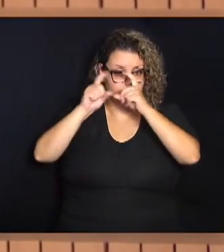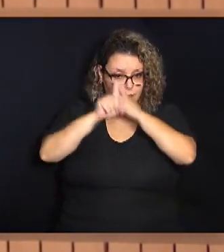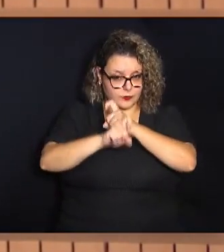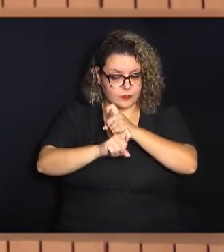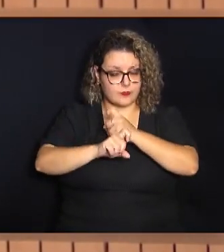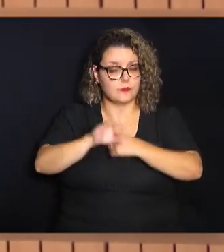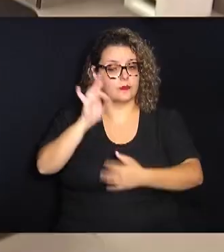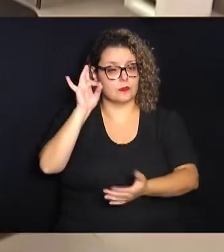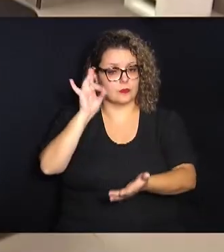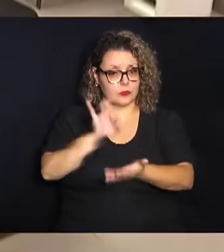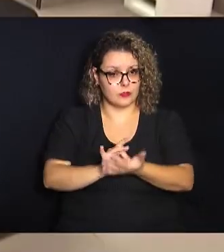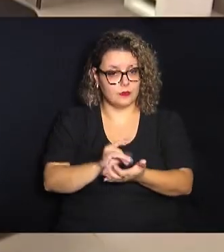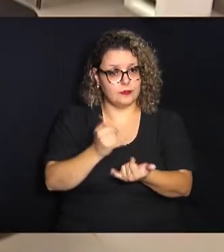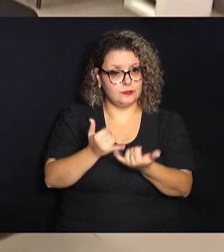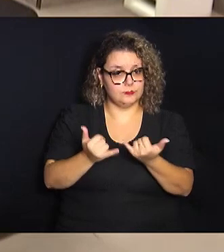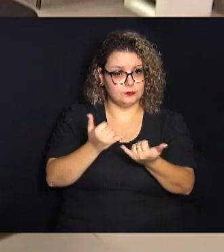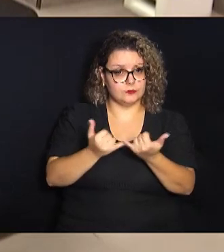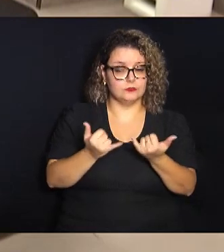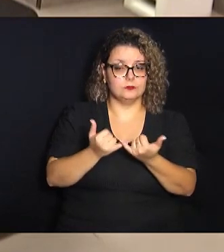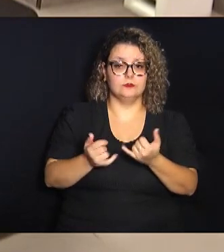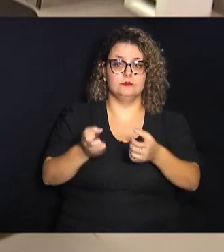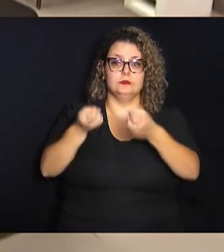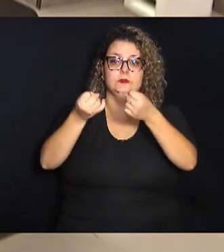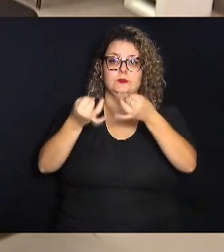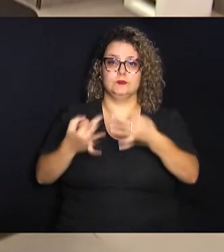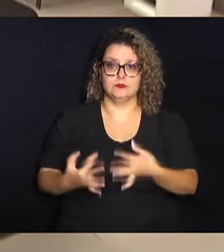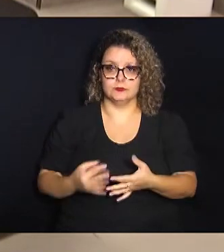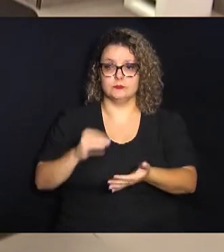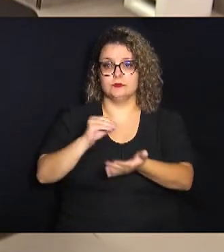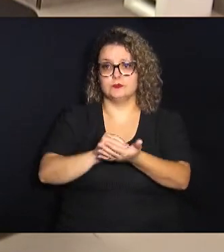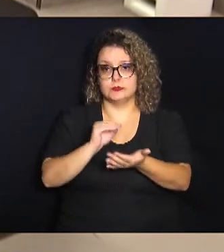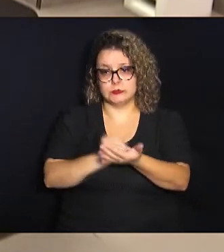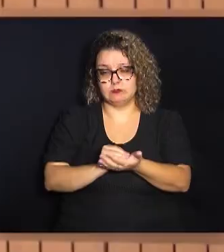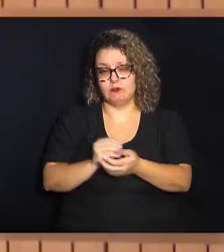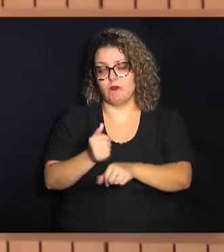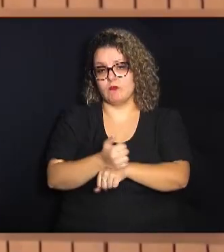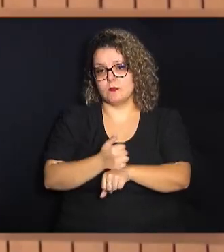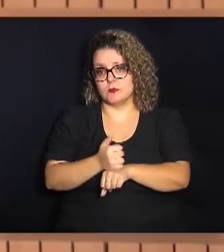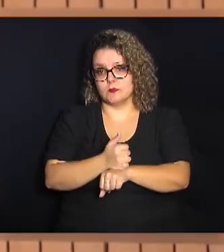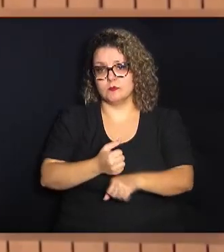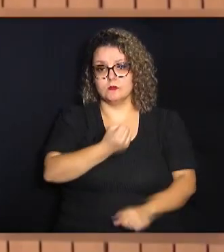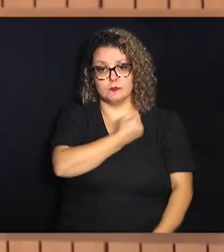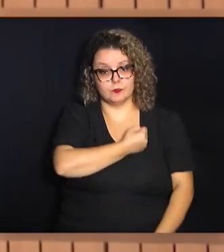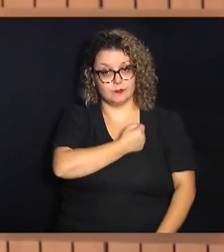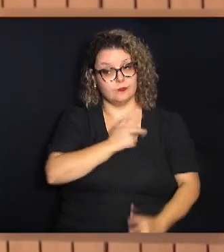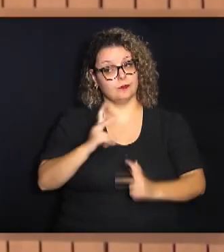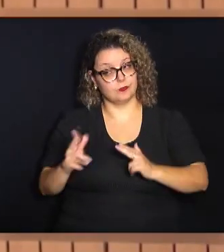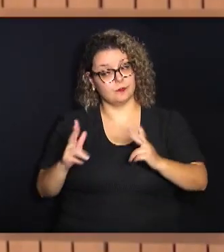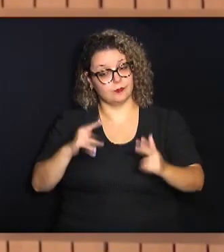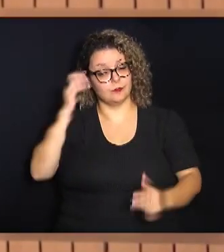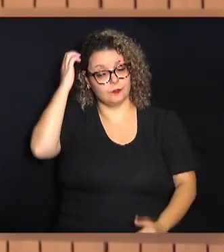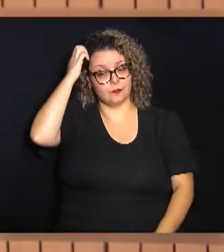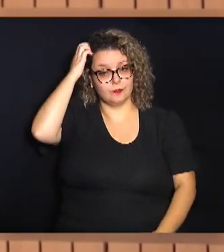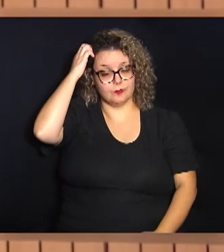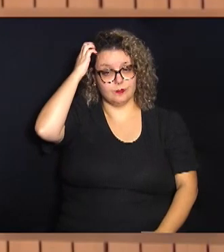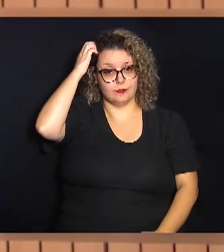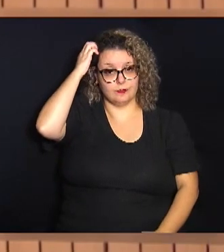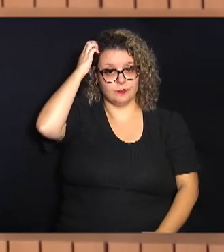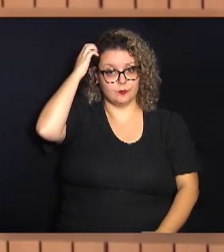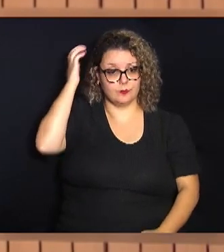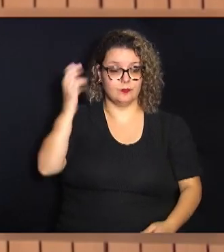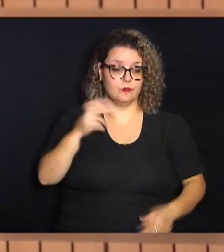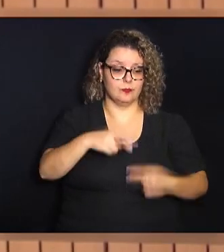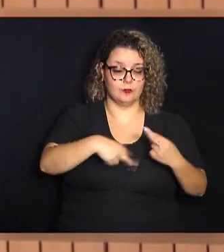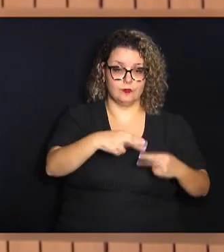ofício em parte se justificam pela falta de profissionais em número proporcional ao populacional E um